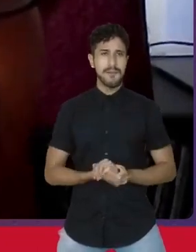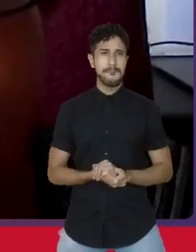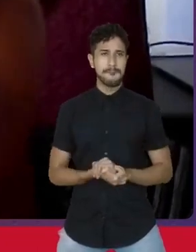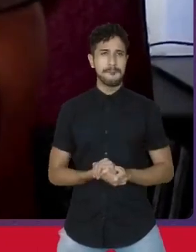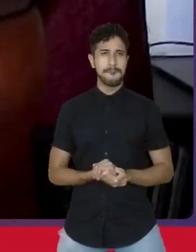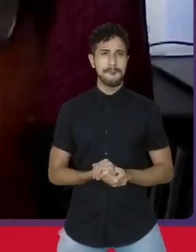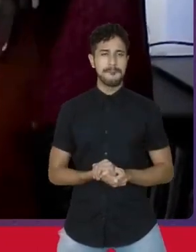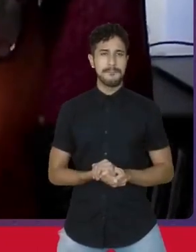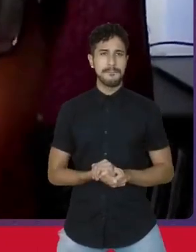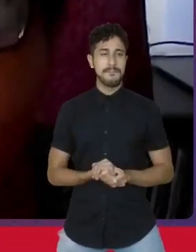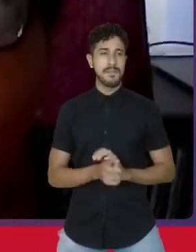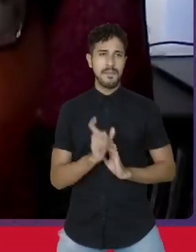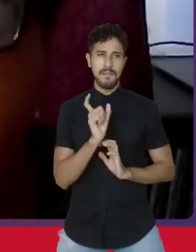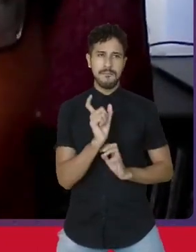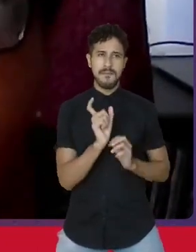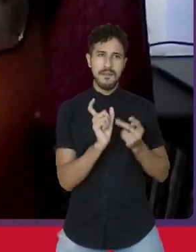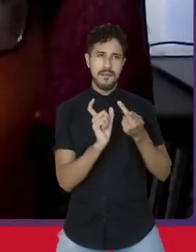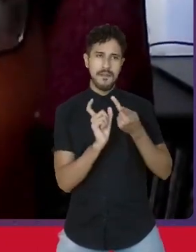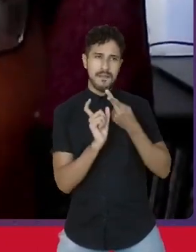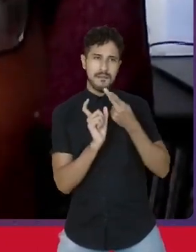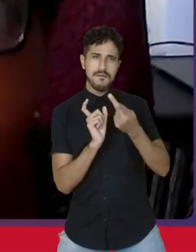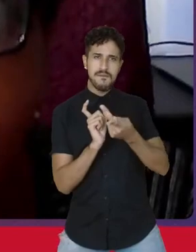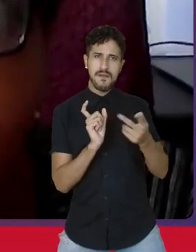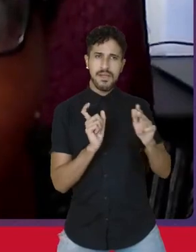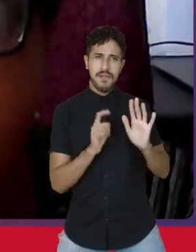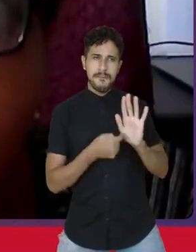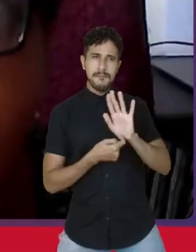uma palavra de ordem histórica.